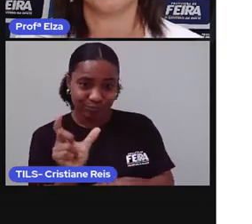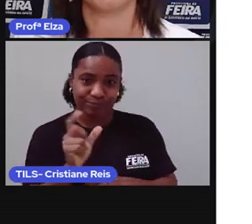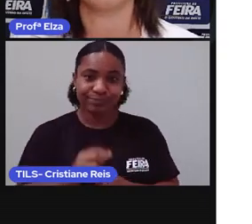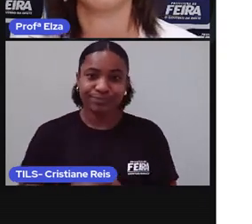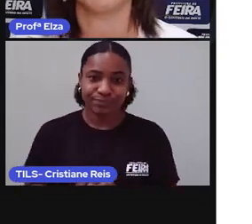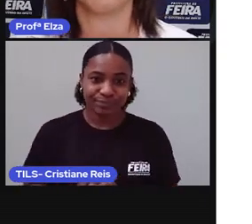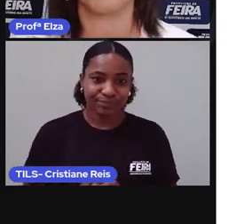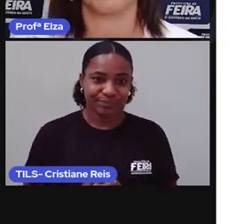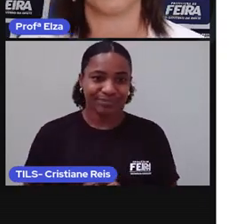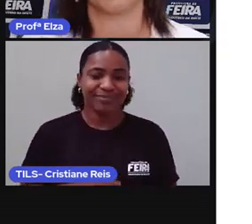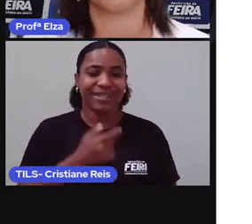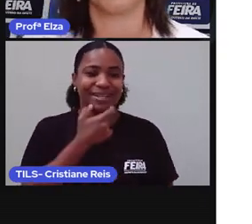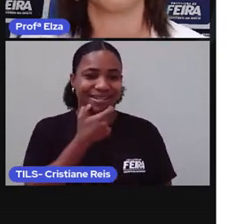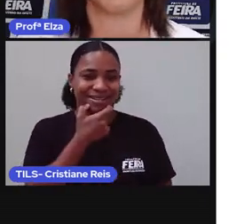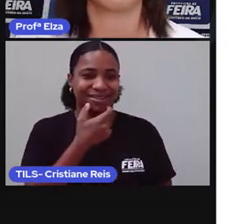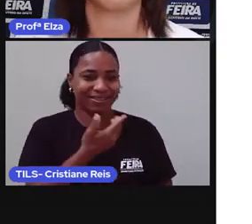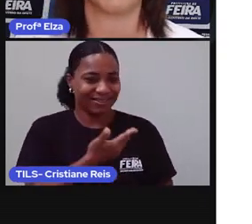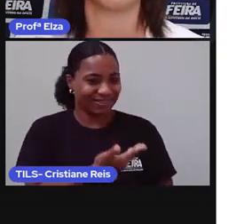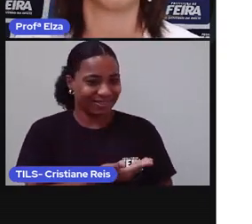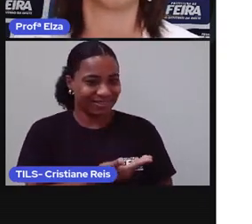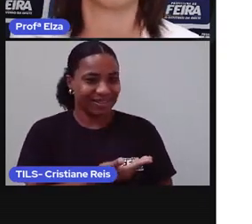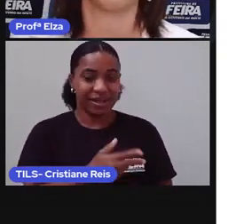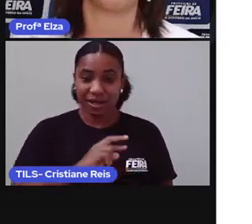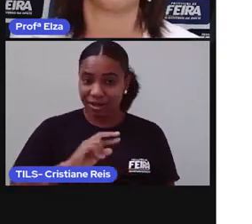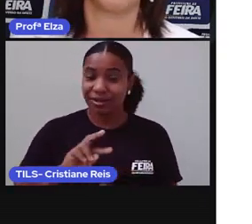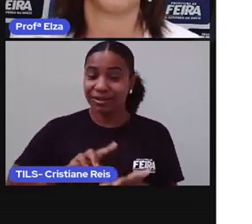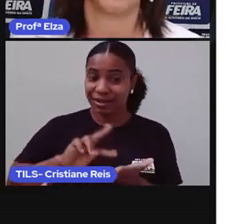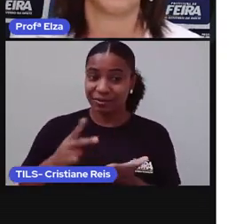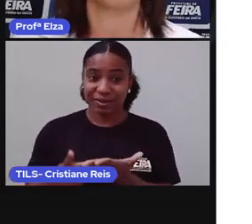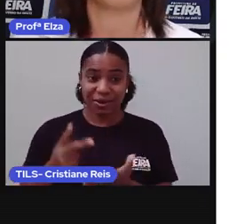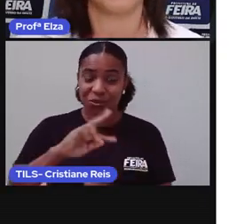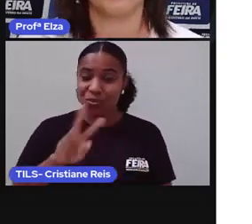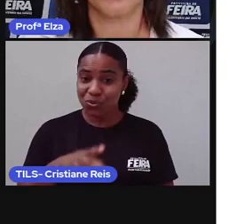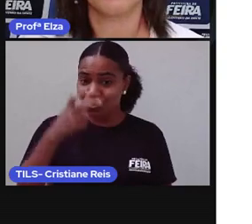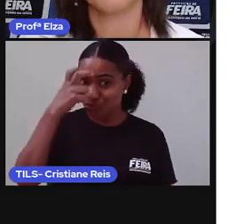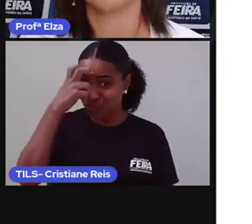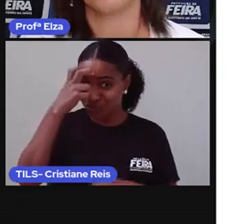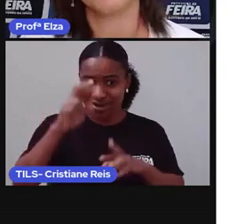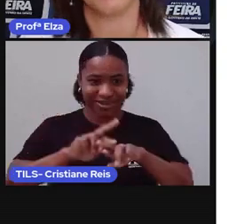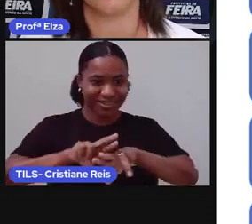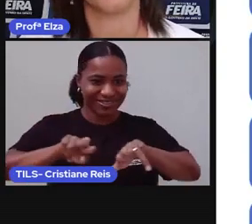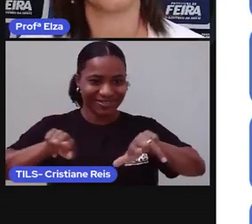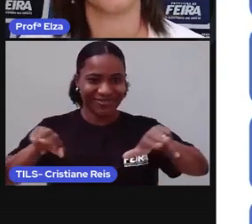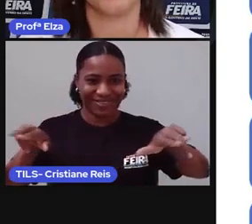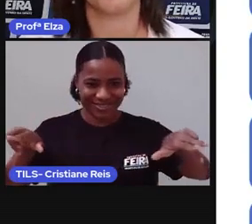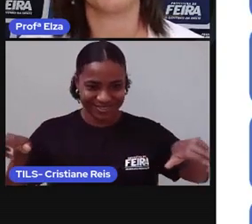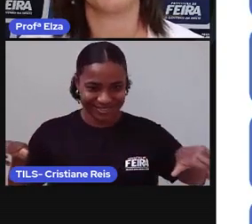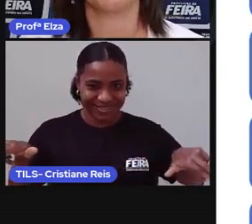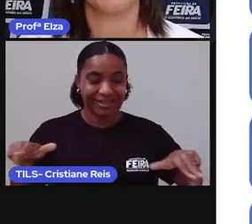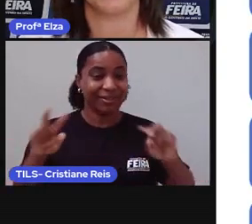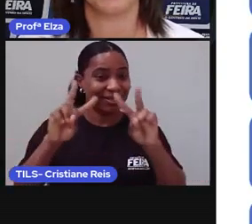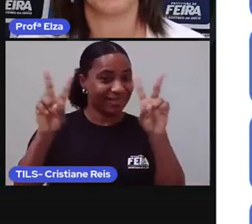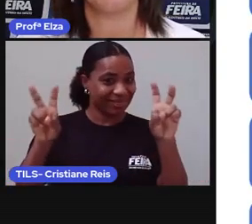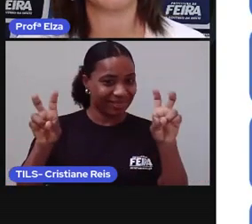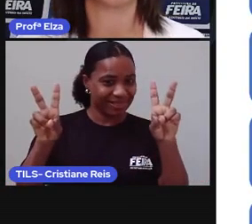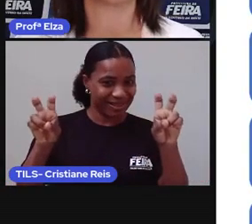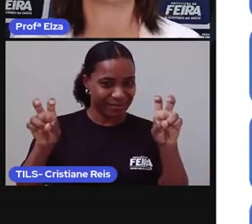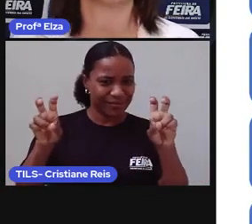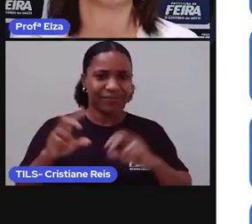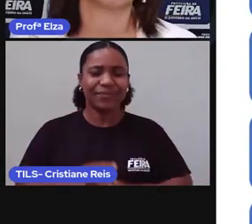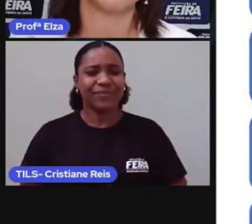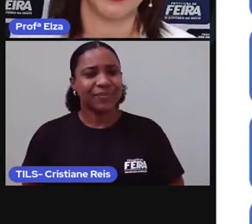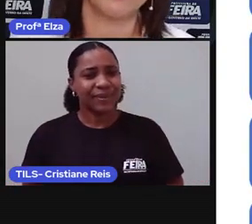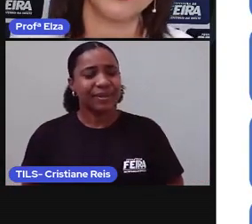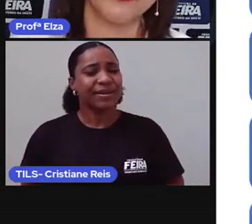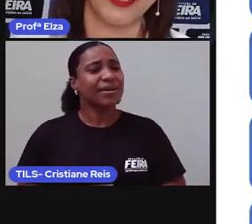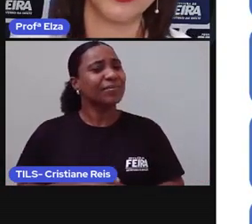Cultural diversity, diversidade cultural, é o tema de nossa aula de hoje. Mas antes